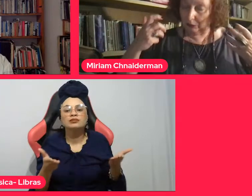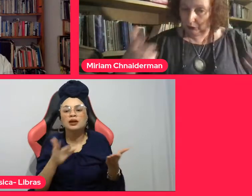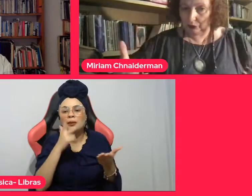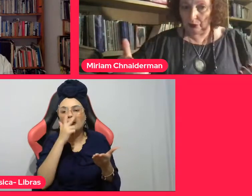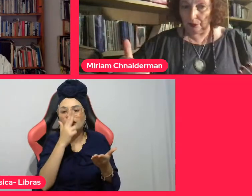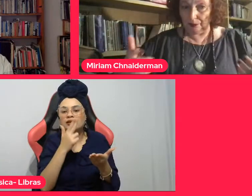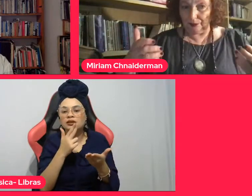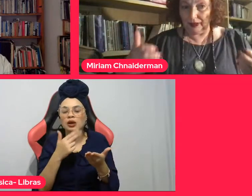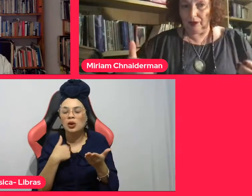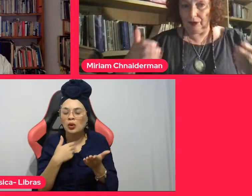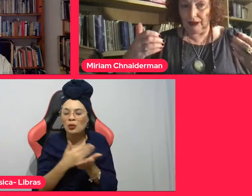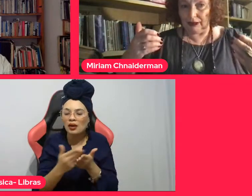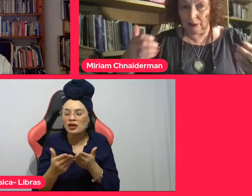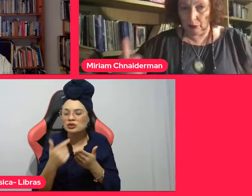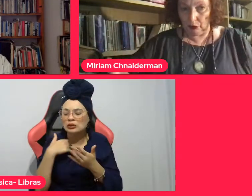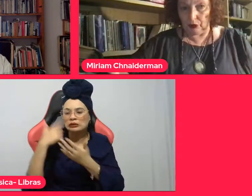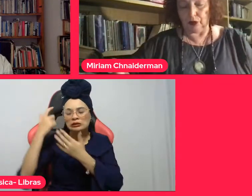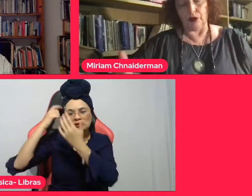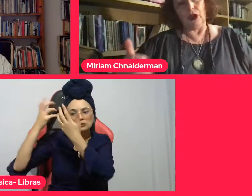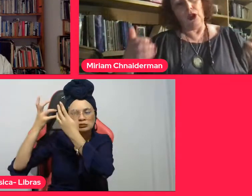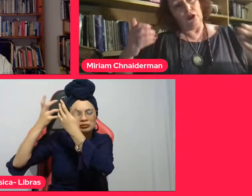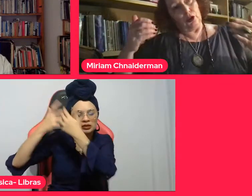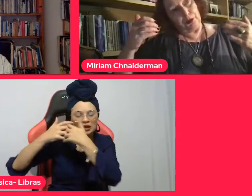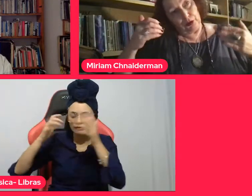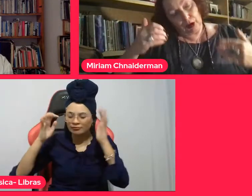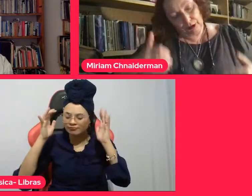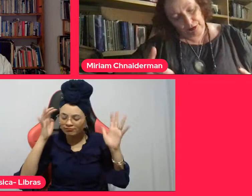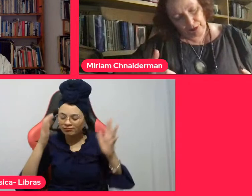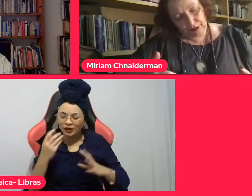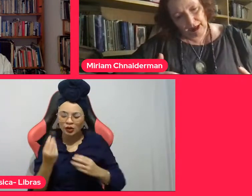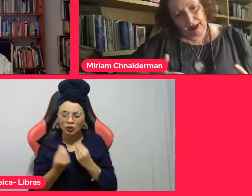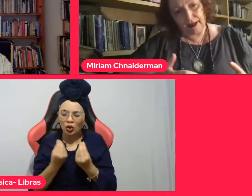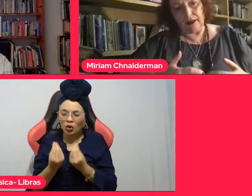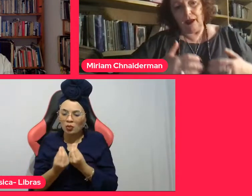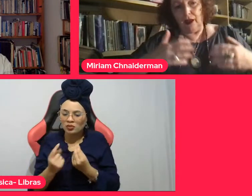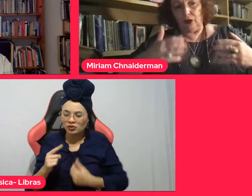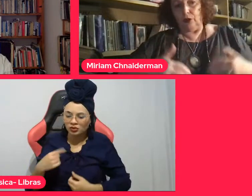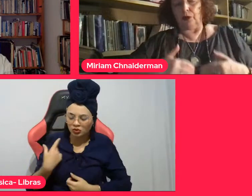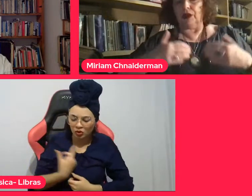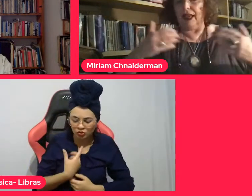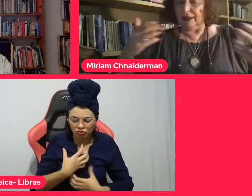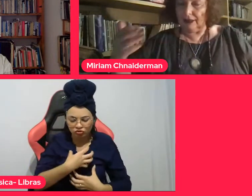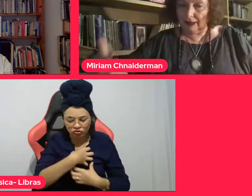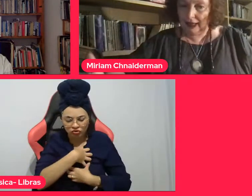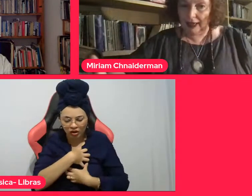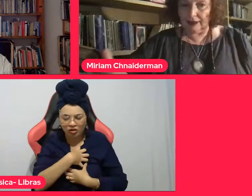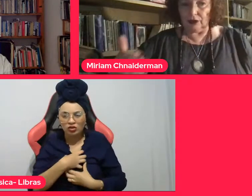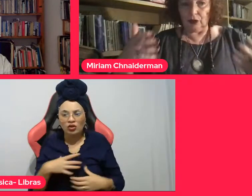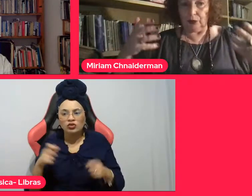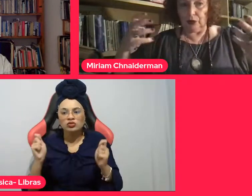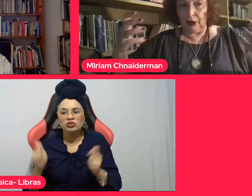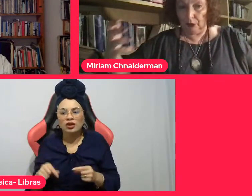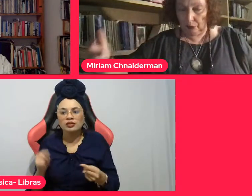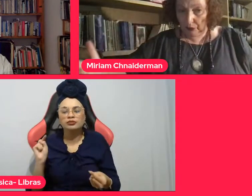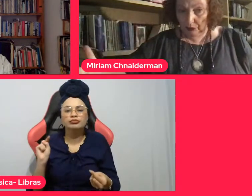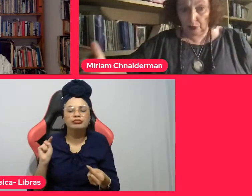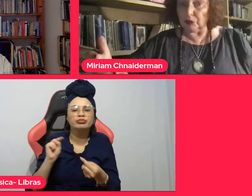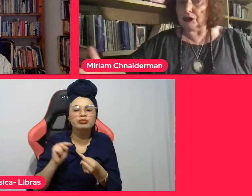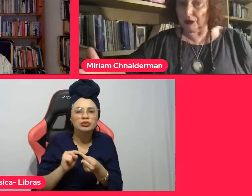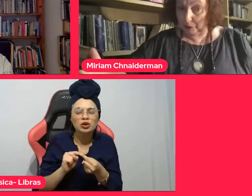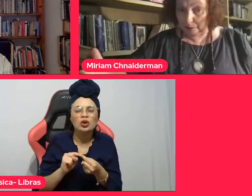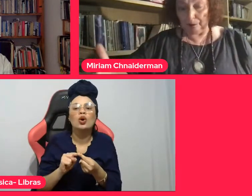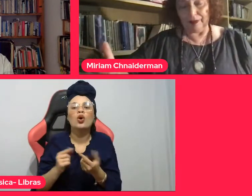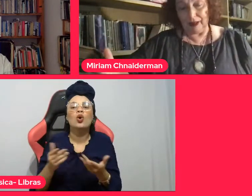pensar muito, refletir muito sobre o nosso lugar, sobre o que é a cidade, sobre o que é o